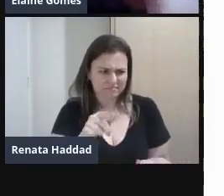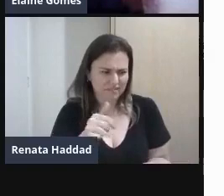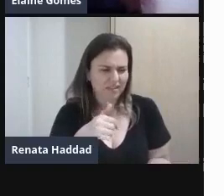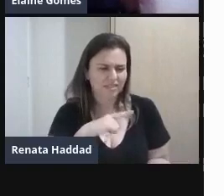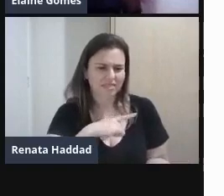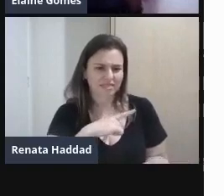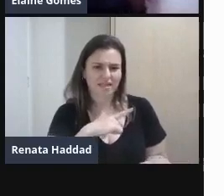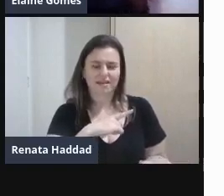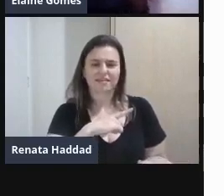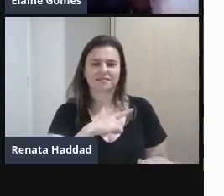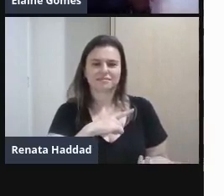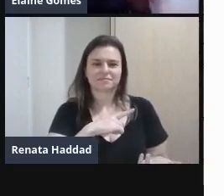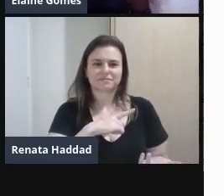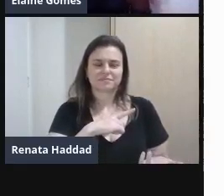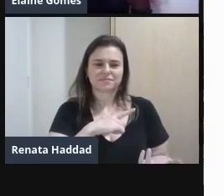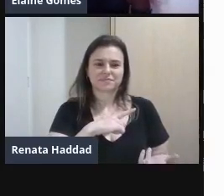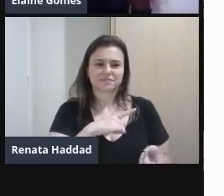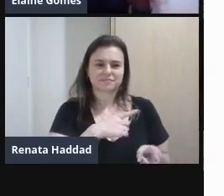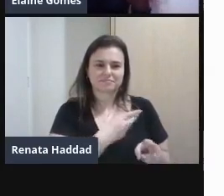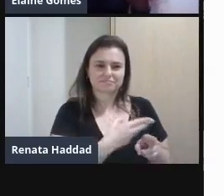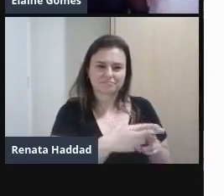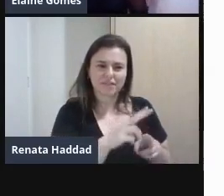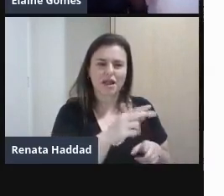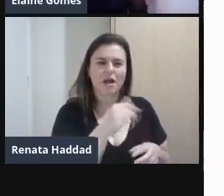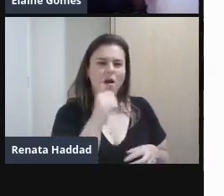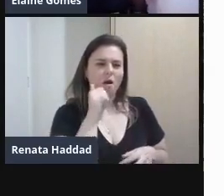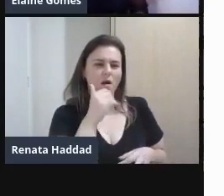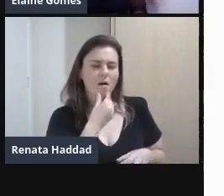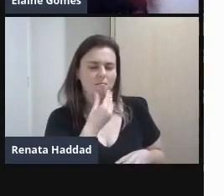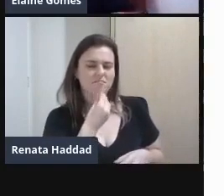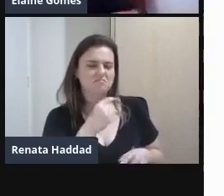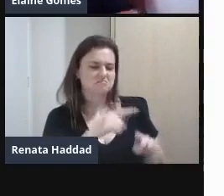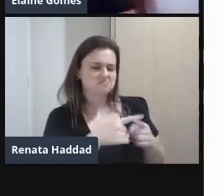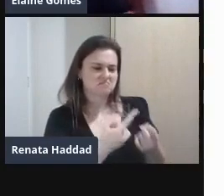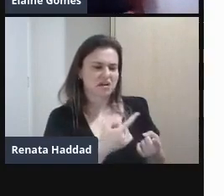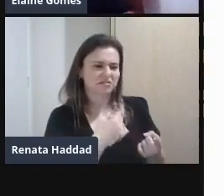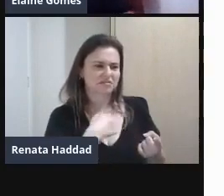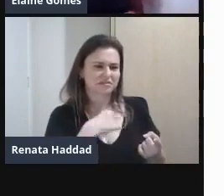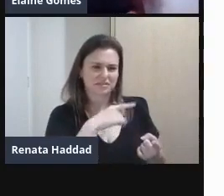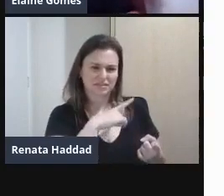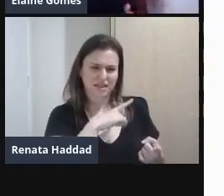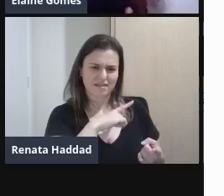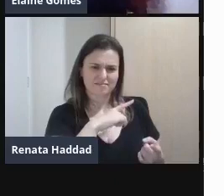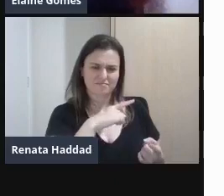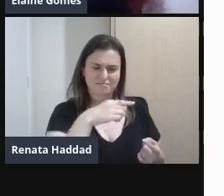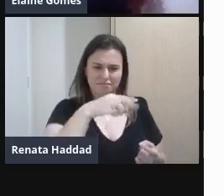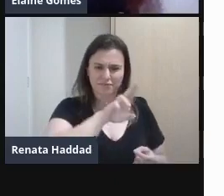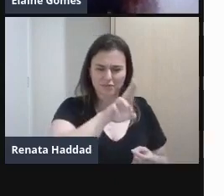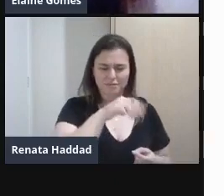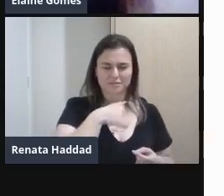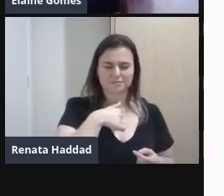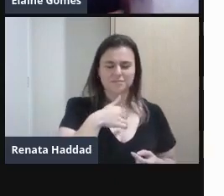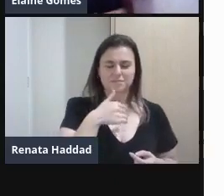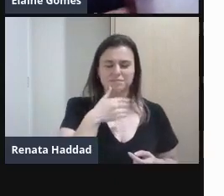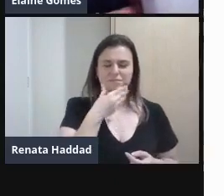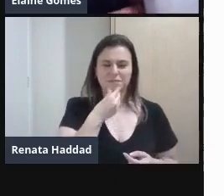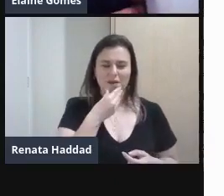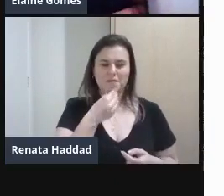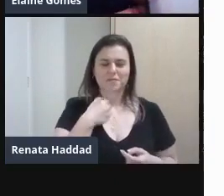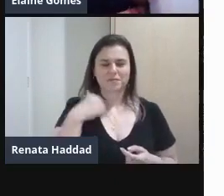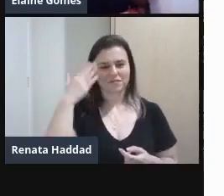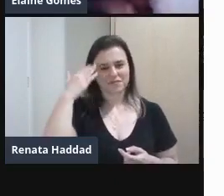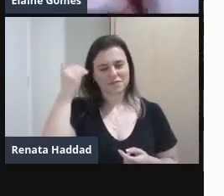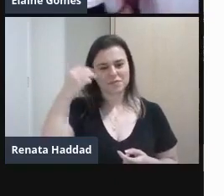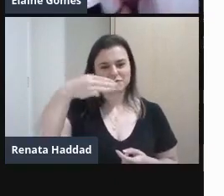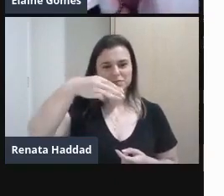Um opositor Neste momento Que é Monteiro Lobato Monteiro Lobato Lança uma crítica A